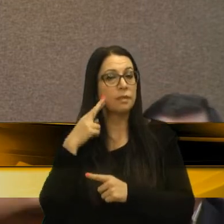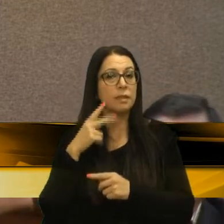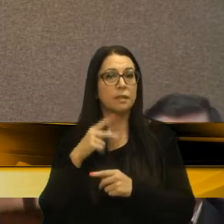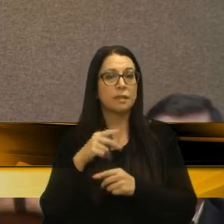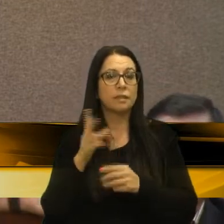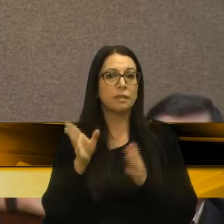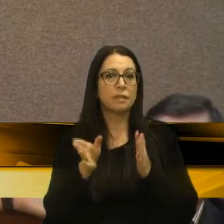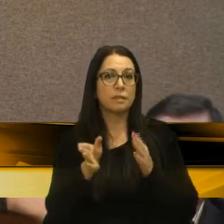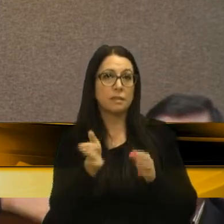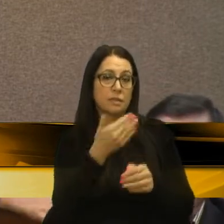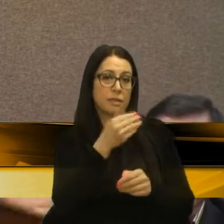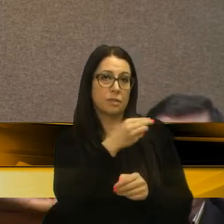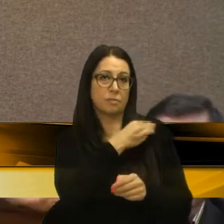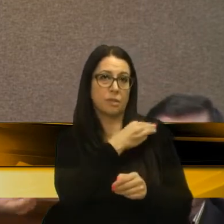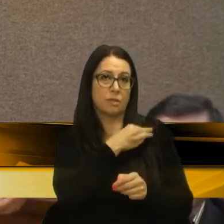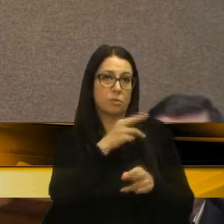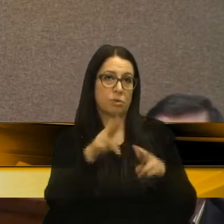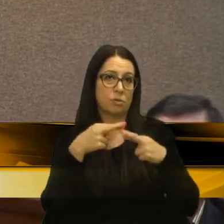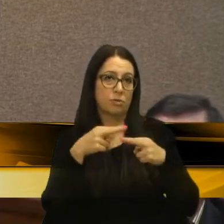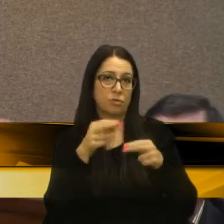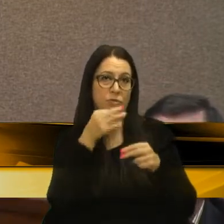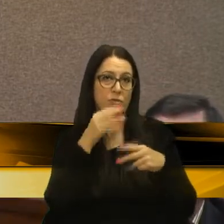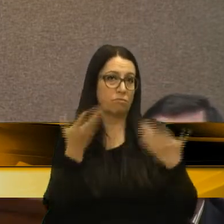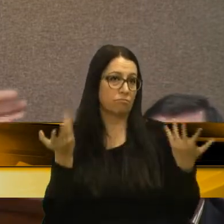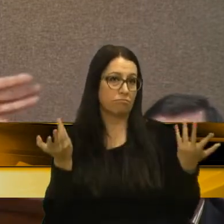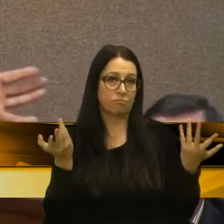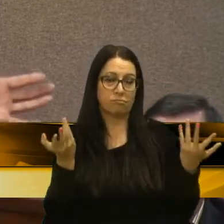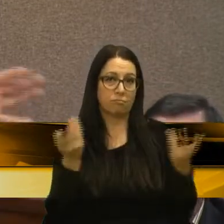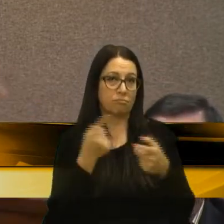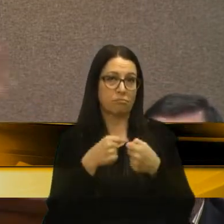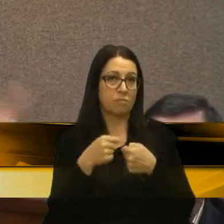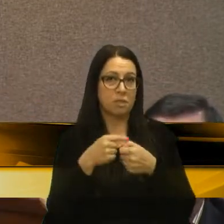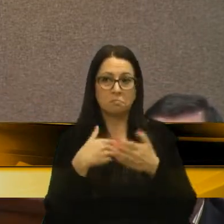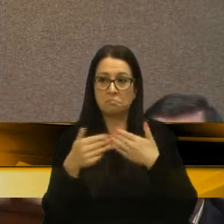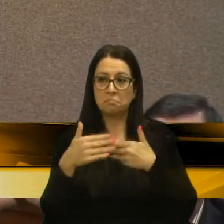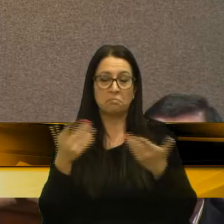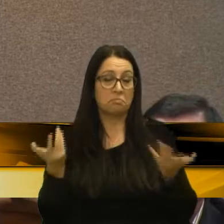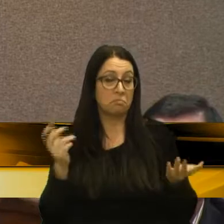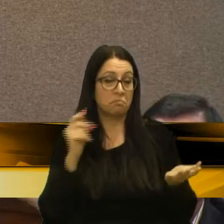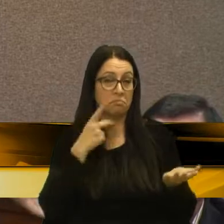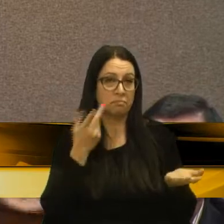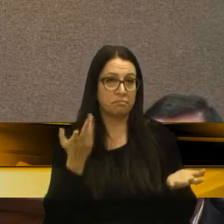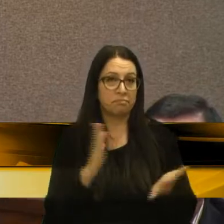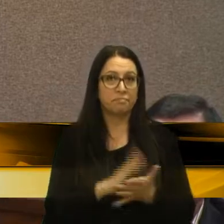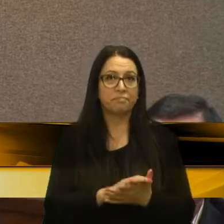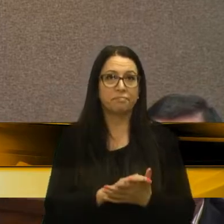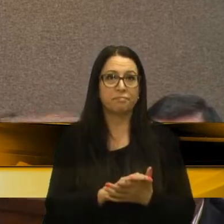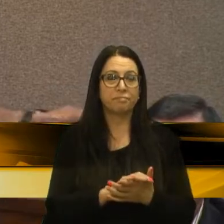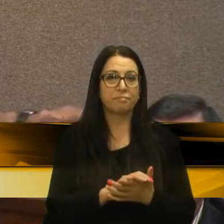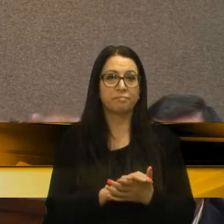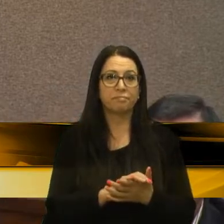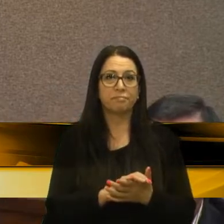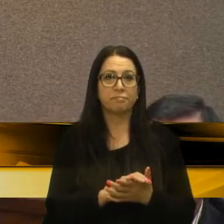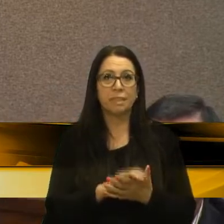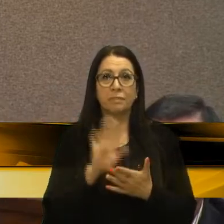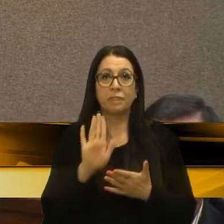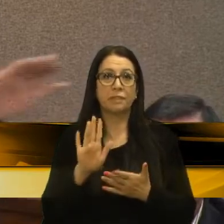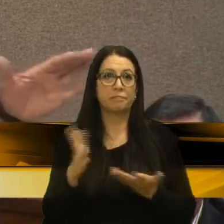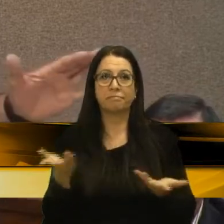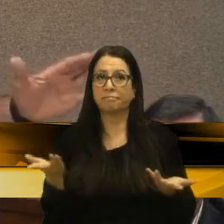Polo e a Arondão de Caxiú do Sul, na cidade vai ficar uma cidade qualquer, podemos assim dizer, que vai, ó, vai ficar